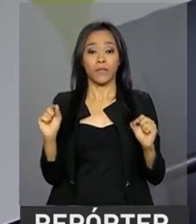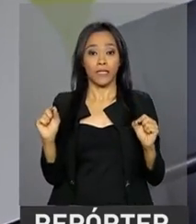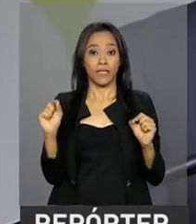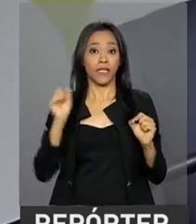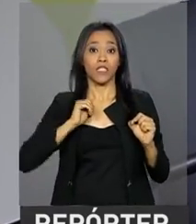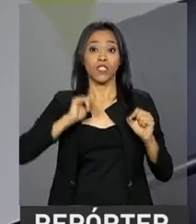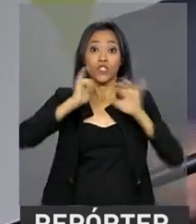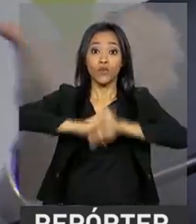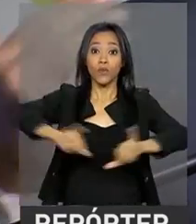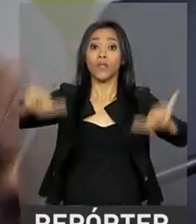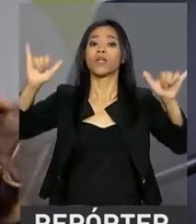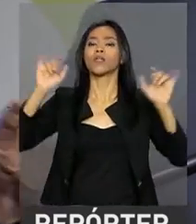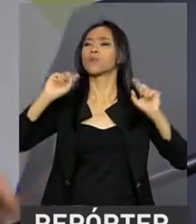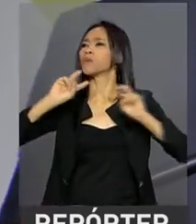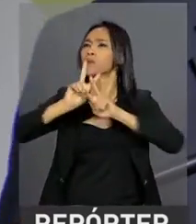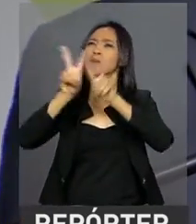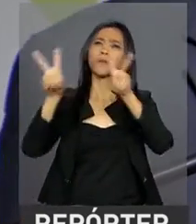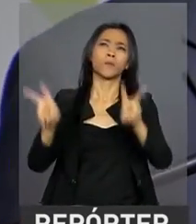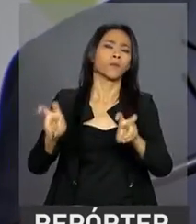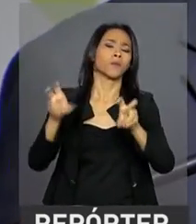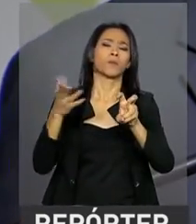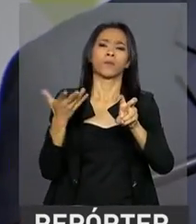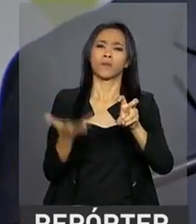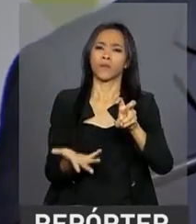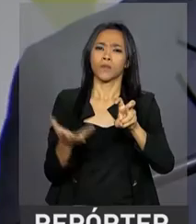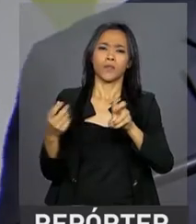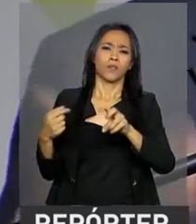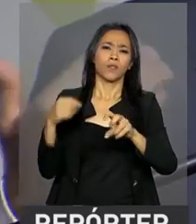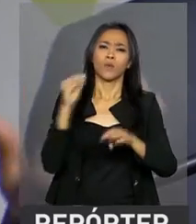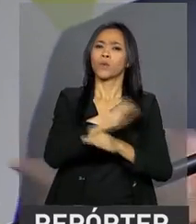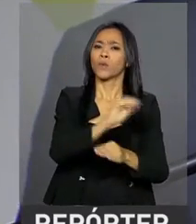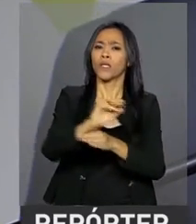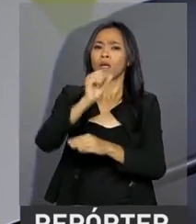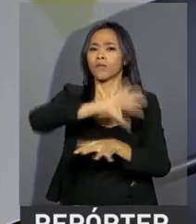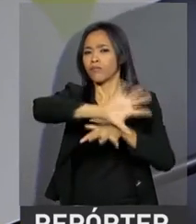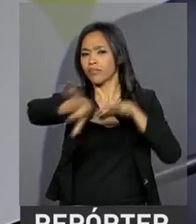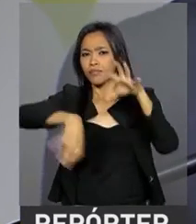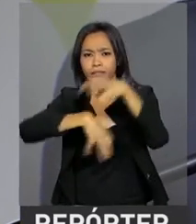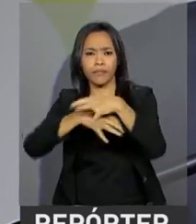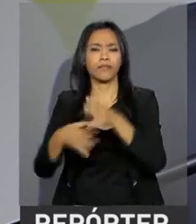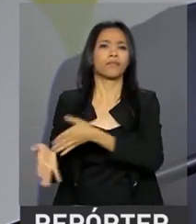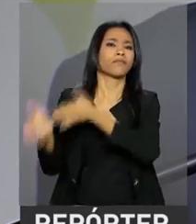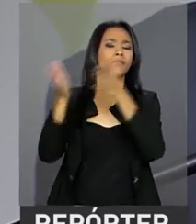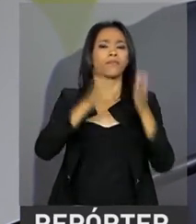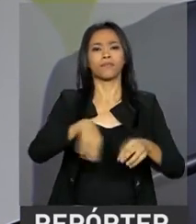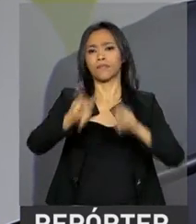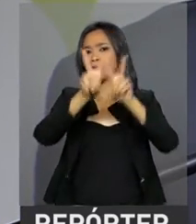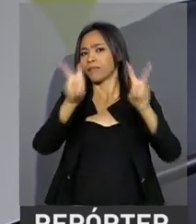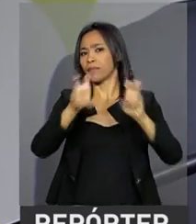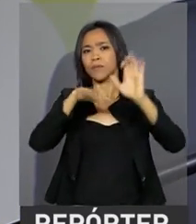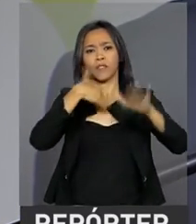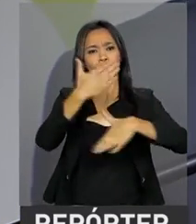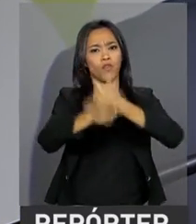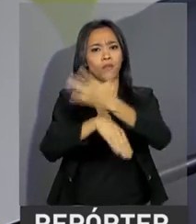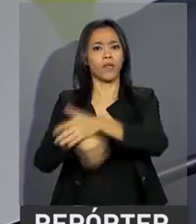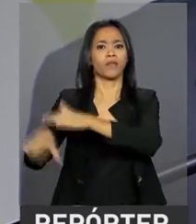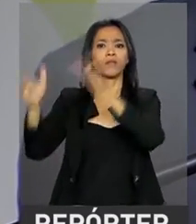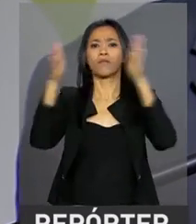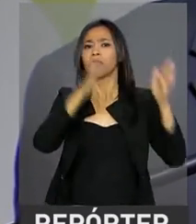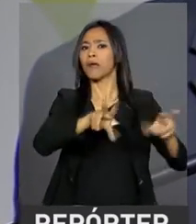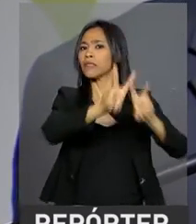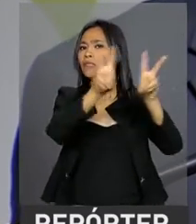noticiário são os debates sobre as questões do meio ambiente, as questões do desenvolvimento, mas não se fala